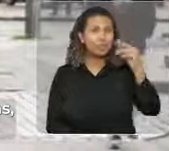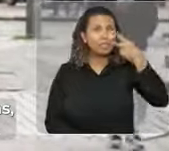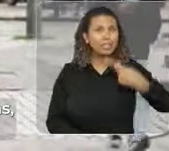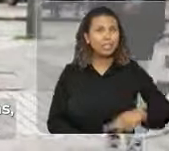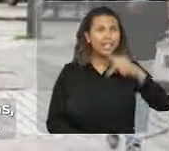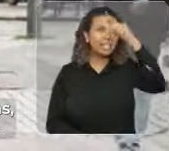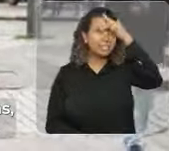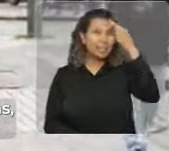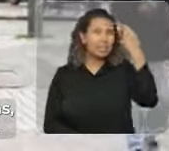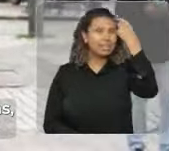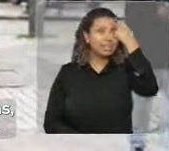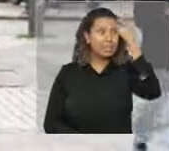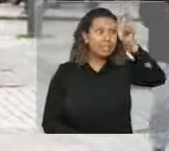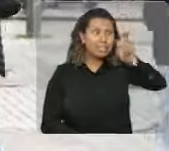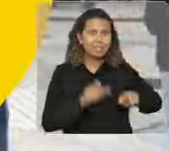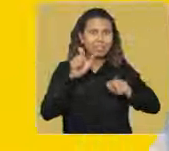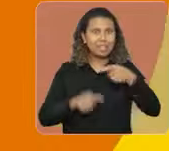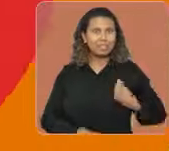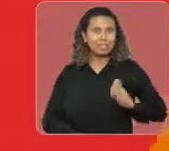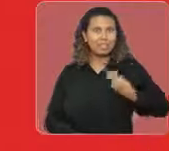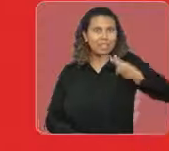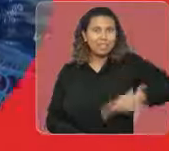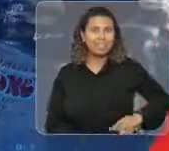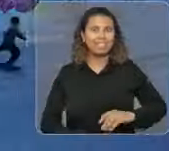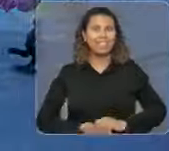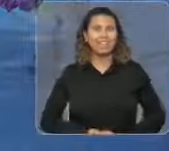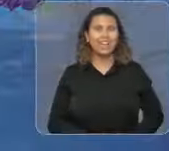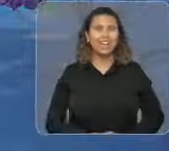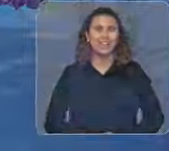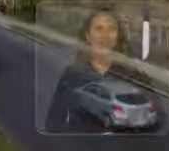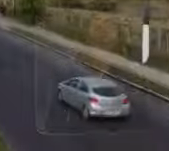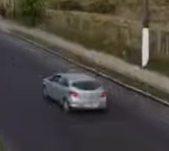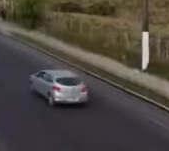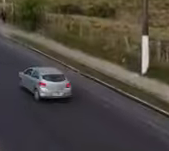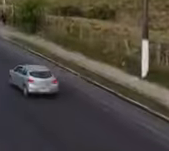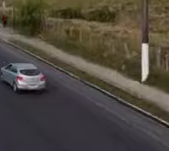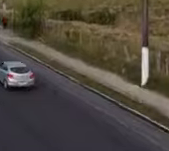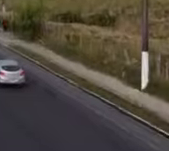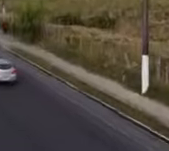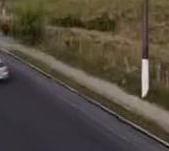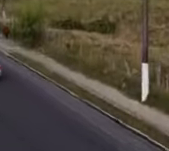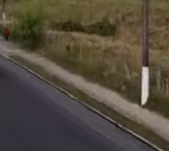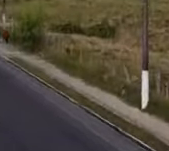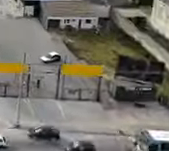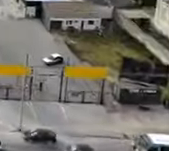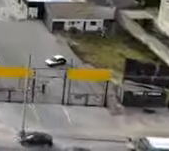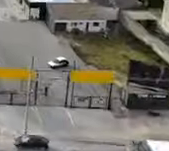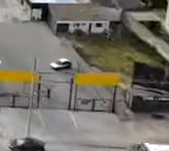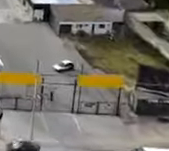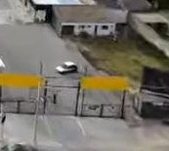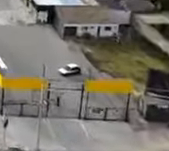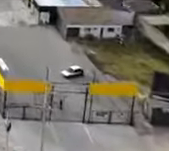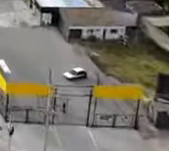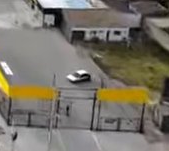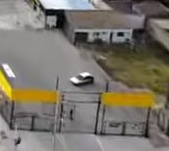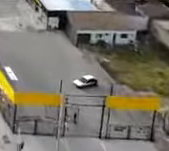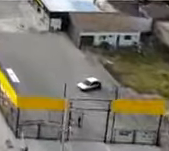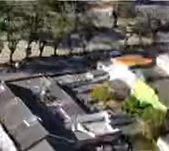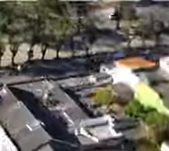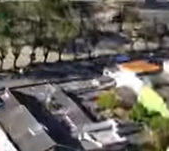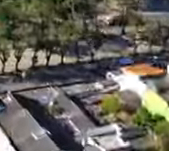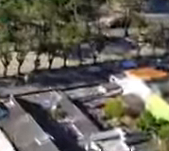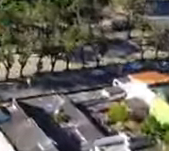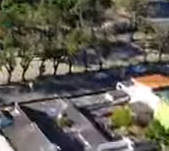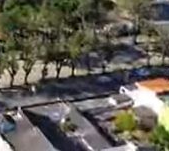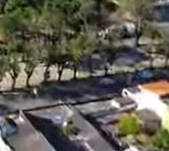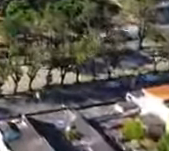pelotas e pensando em todos peloteiros. O já fez e que pode fazer novamente a cidade avançar.